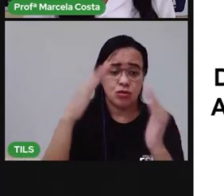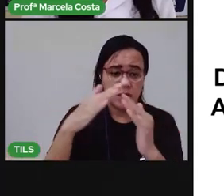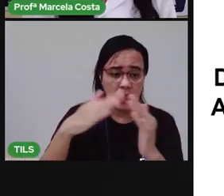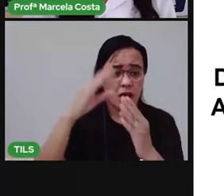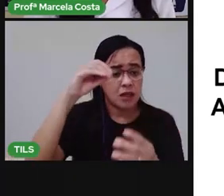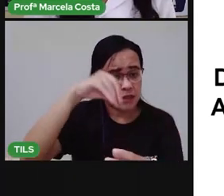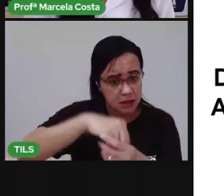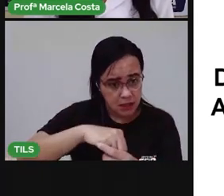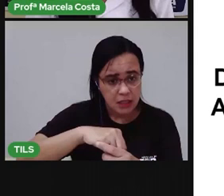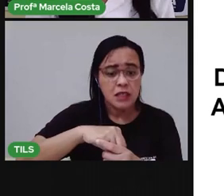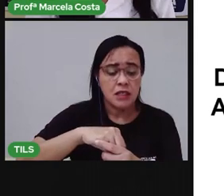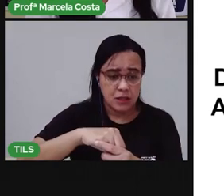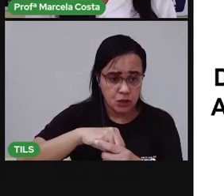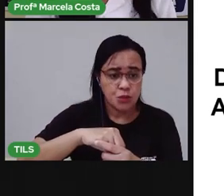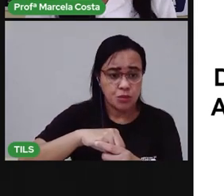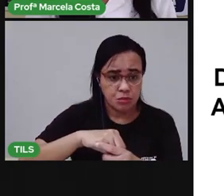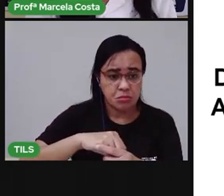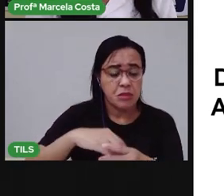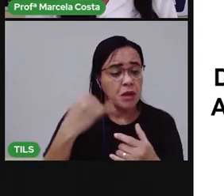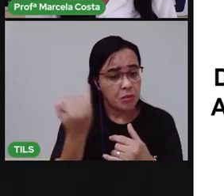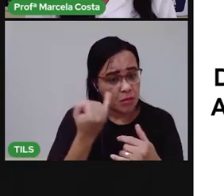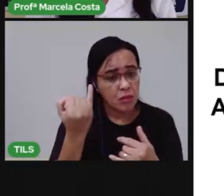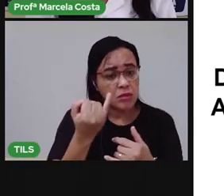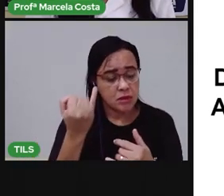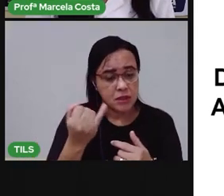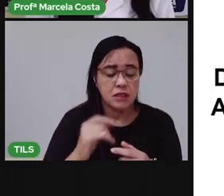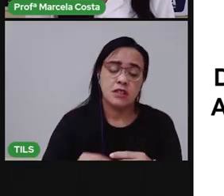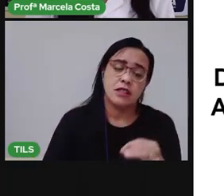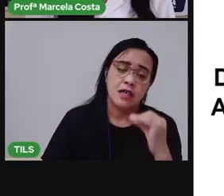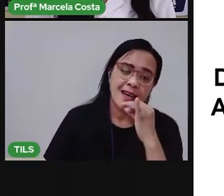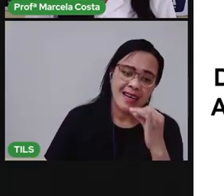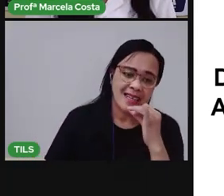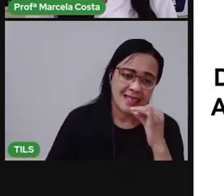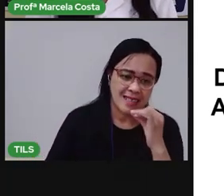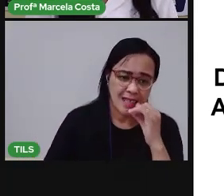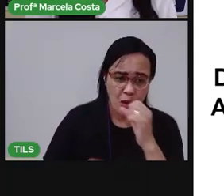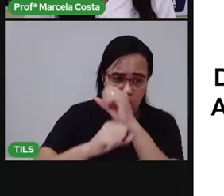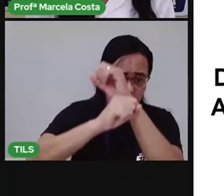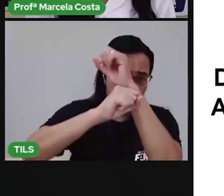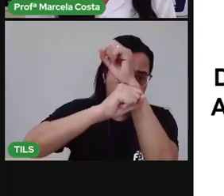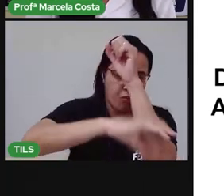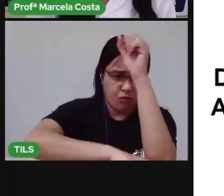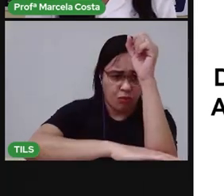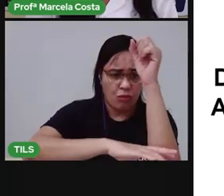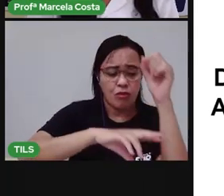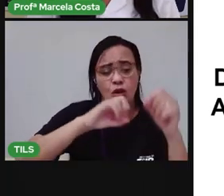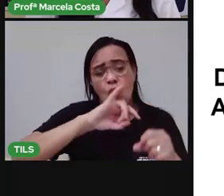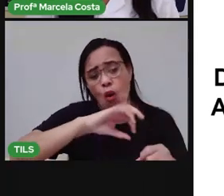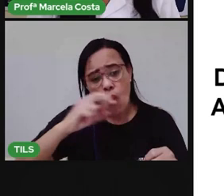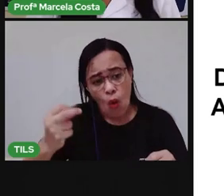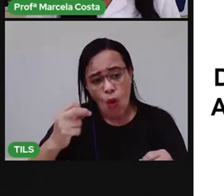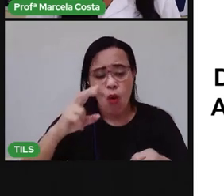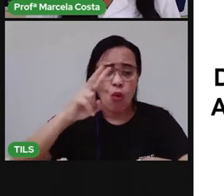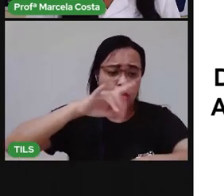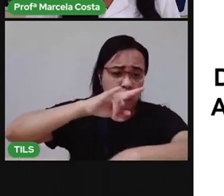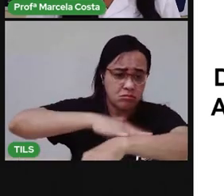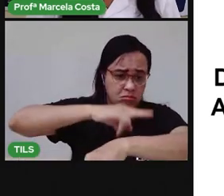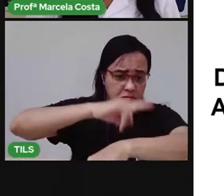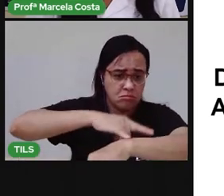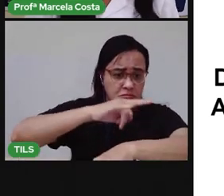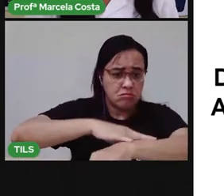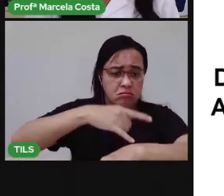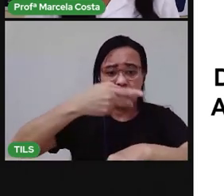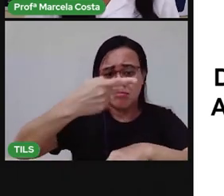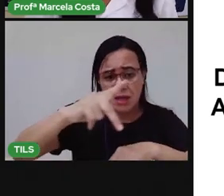pés desacumuladas, urina de animais, pode fazer mal para a nossa saúde,